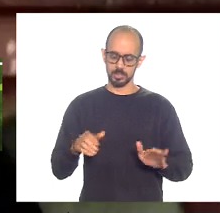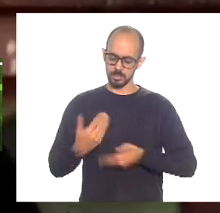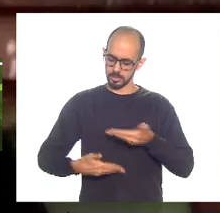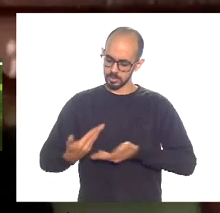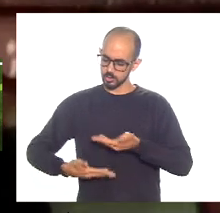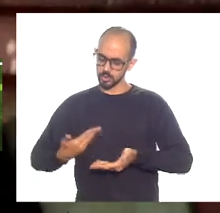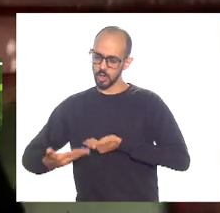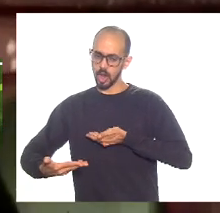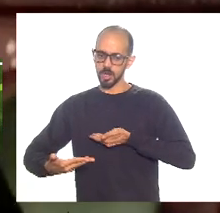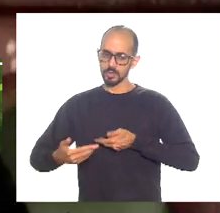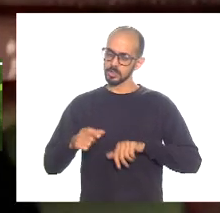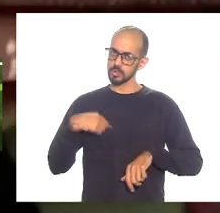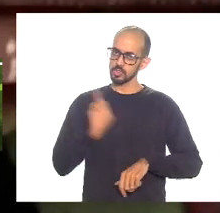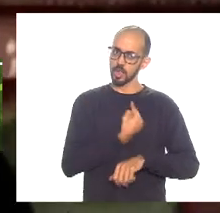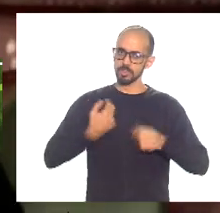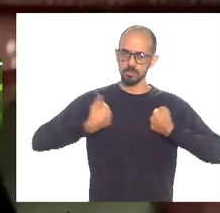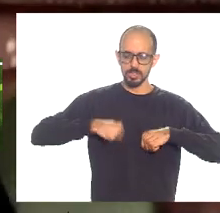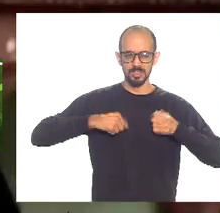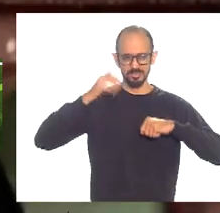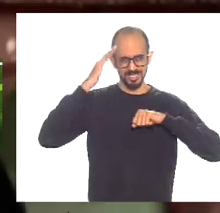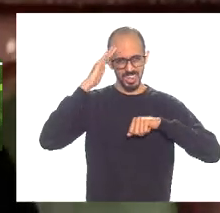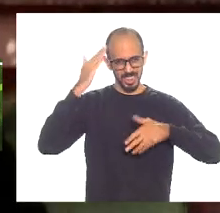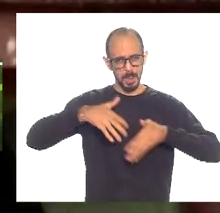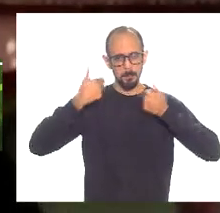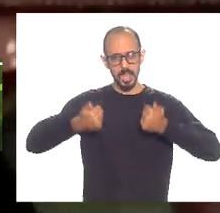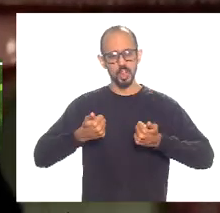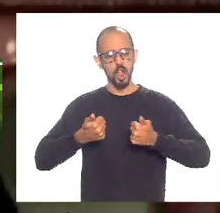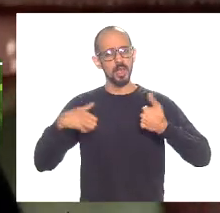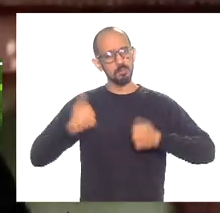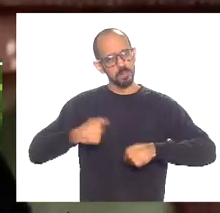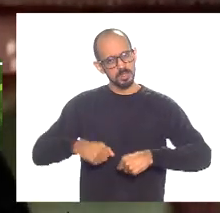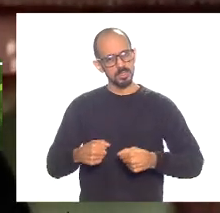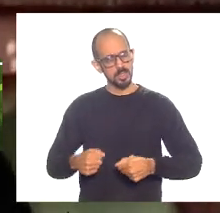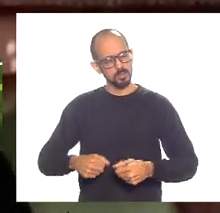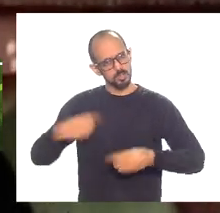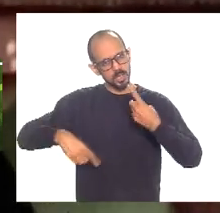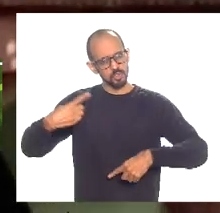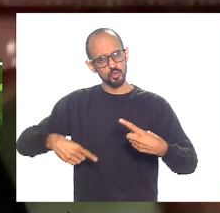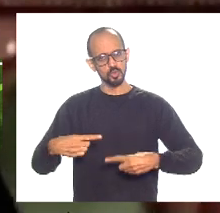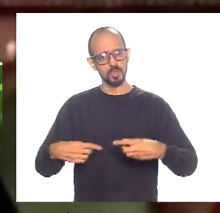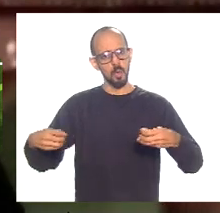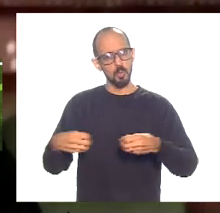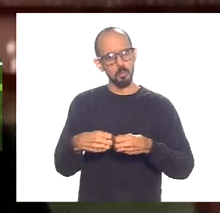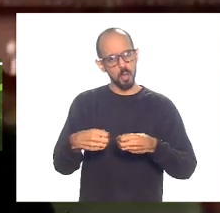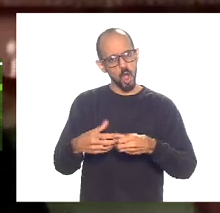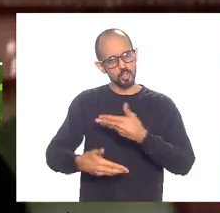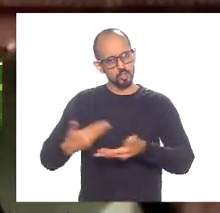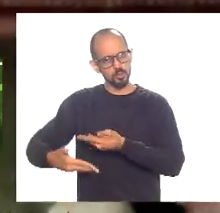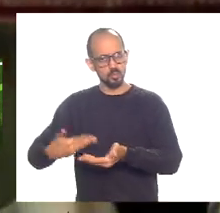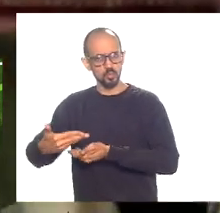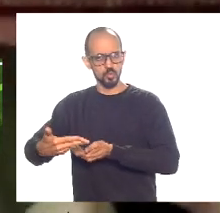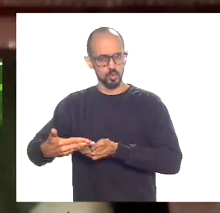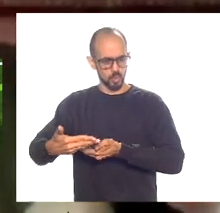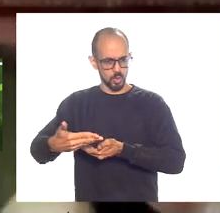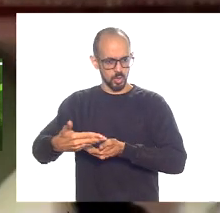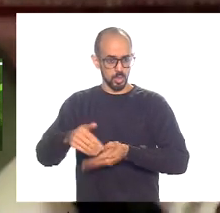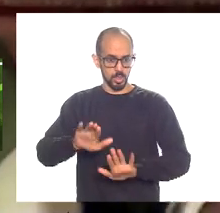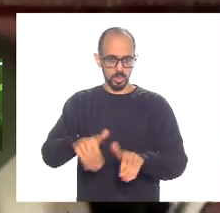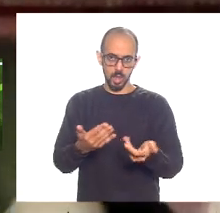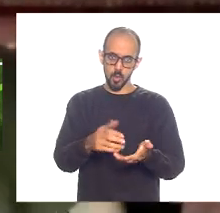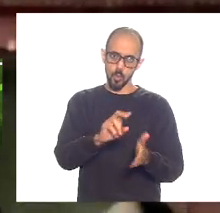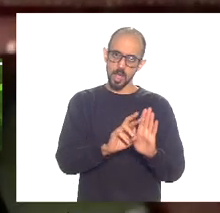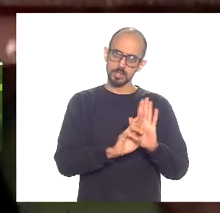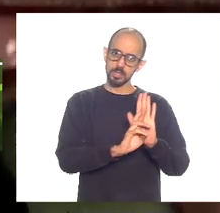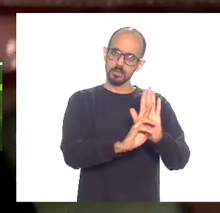entender melhor e a gente precisa estar muito próximo dessas discussões então a criação desse conselho assim como foi o